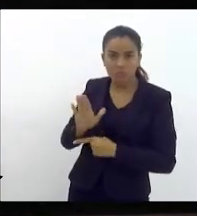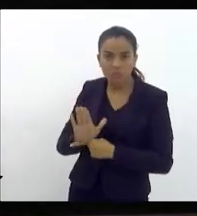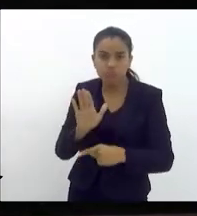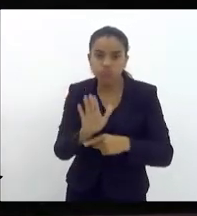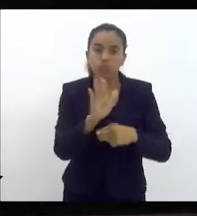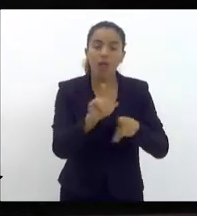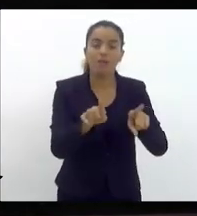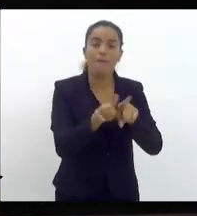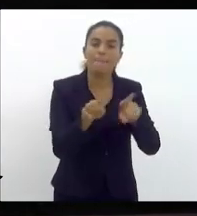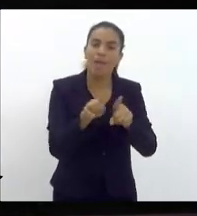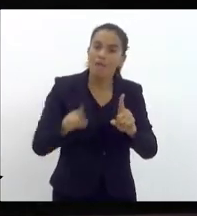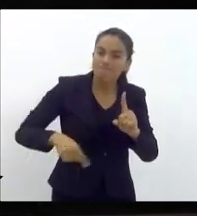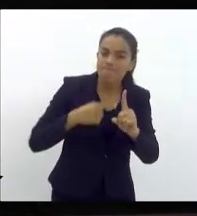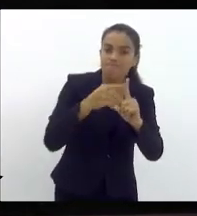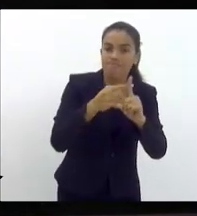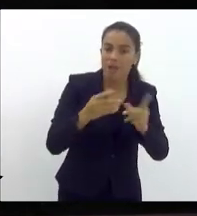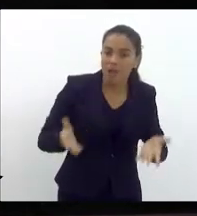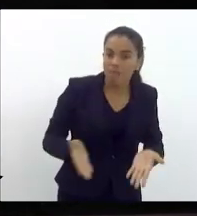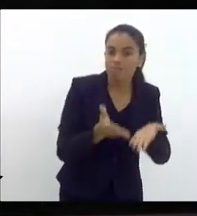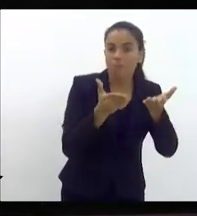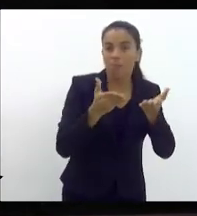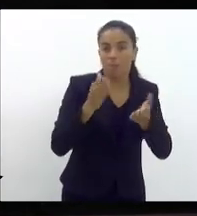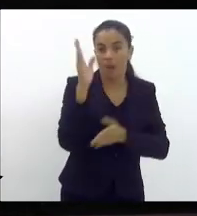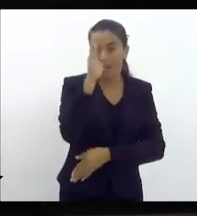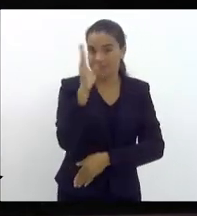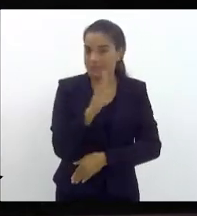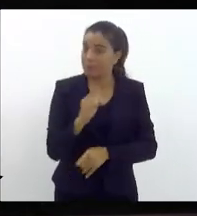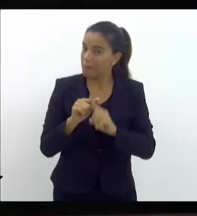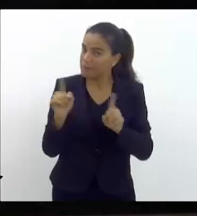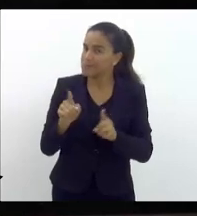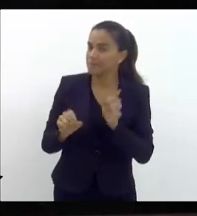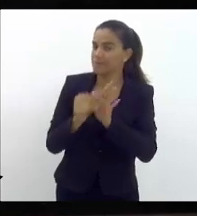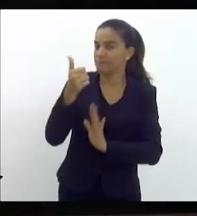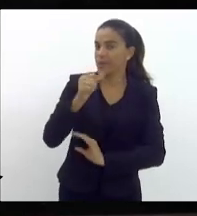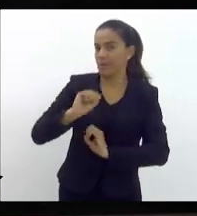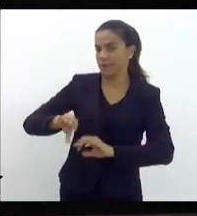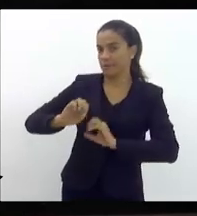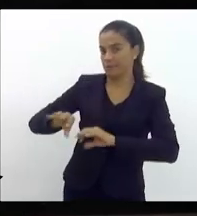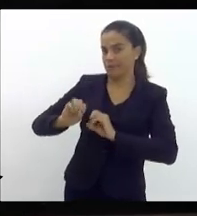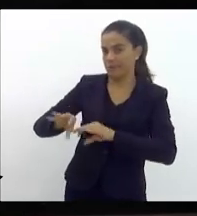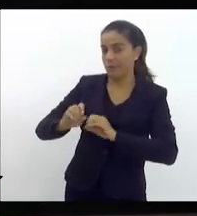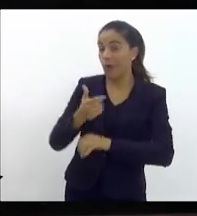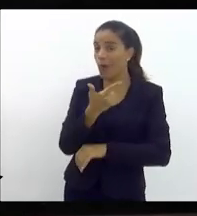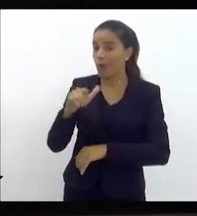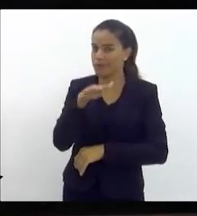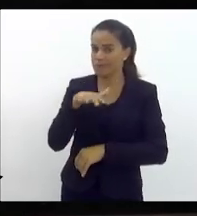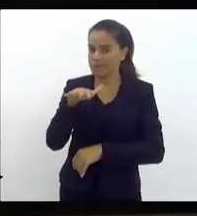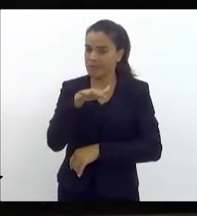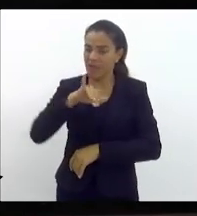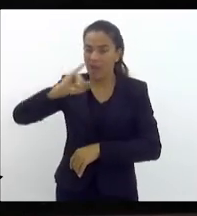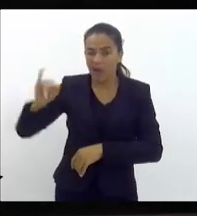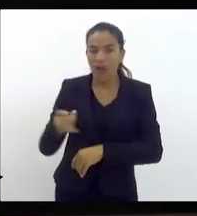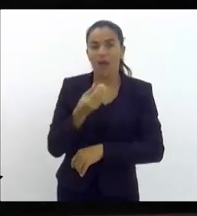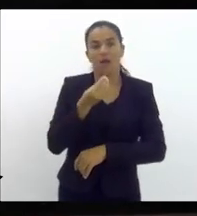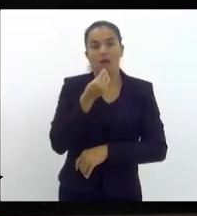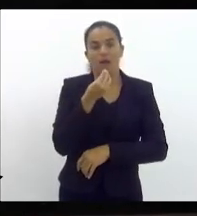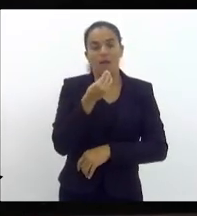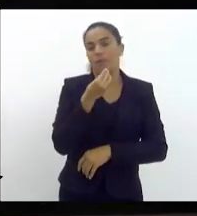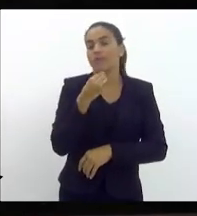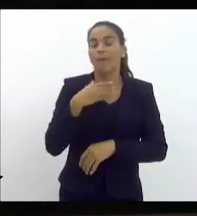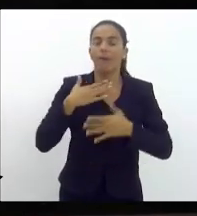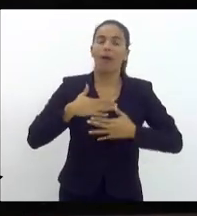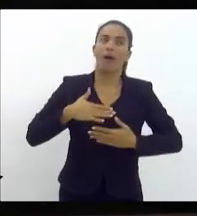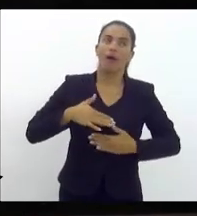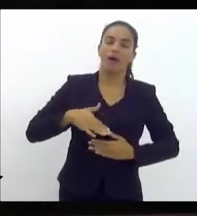apostando no Brasil. Mas se apostar no Brasil, tem que se apostar na educação. E uma outra questão que eu queria aproveitar esse momento, mais